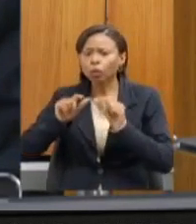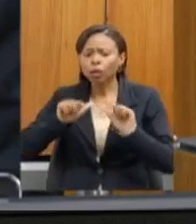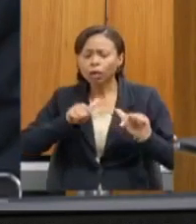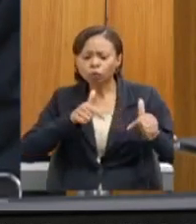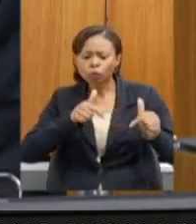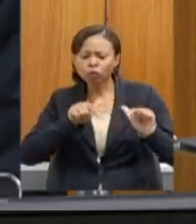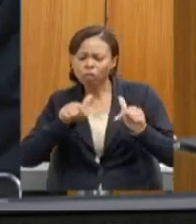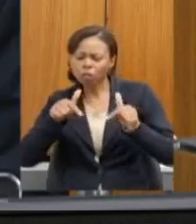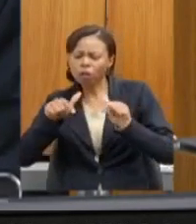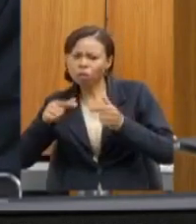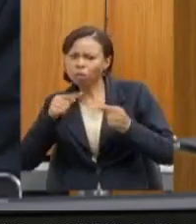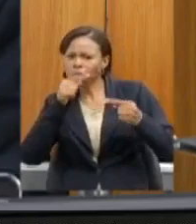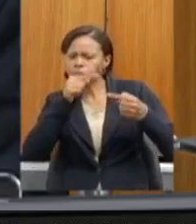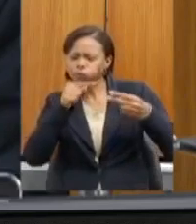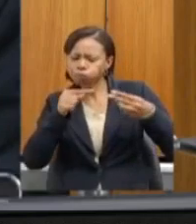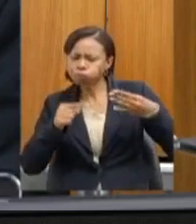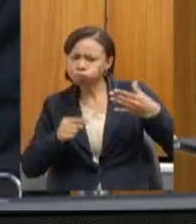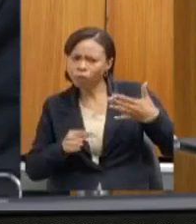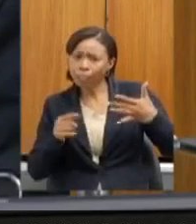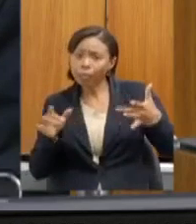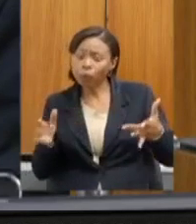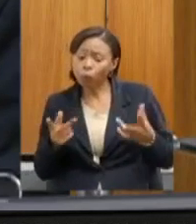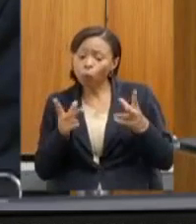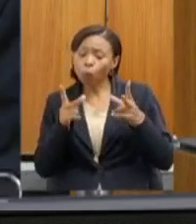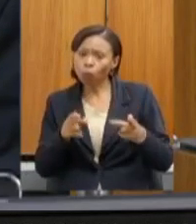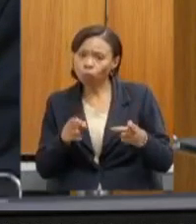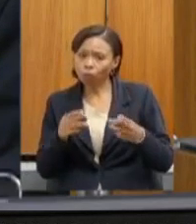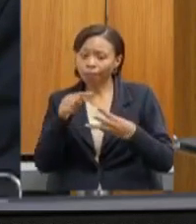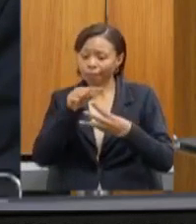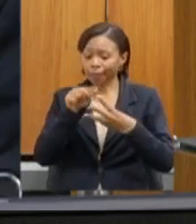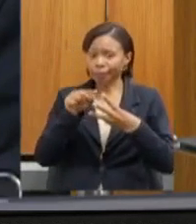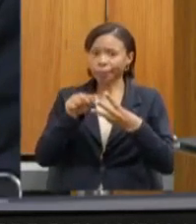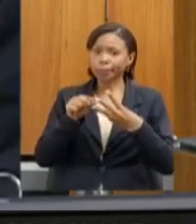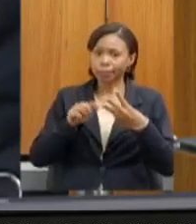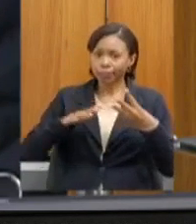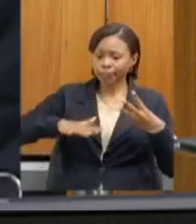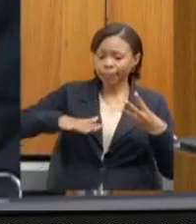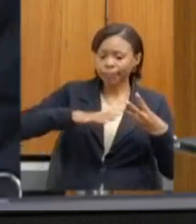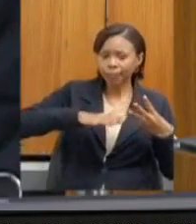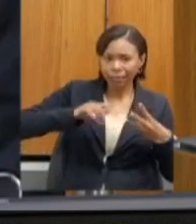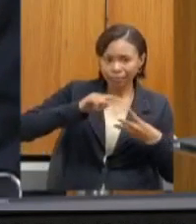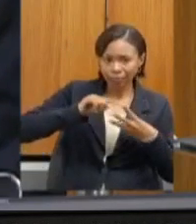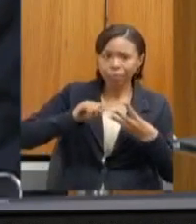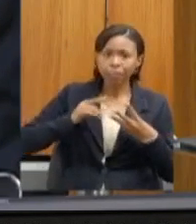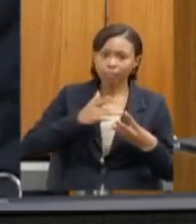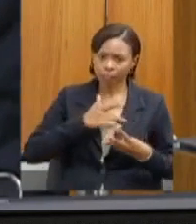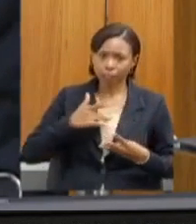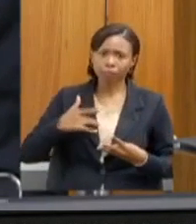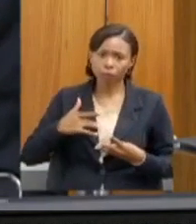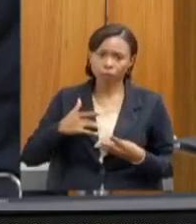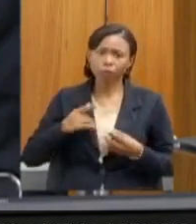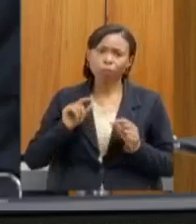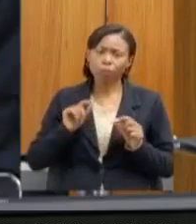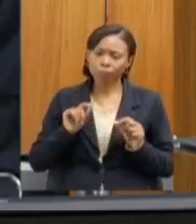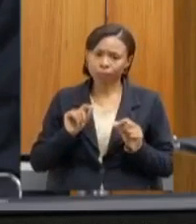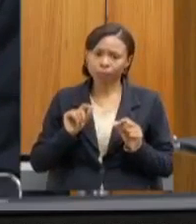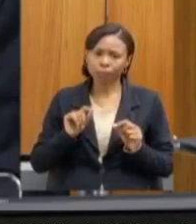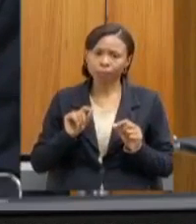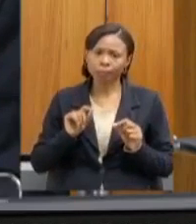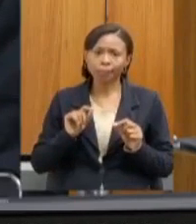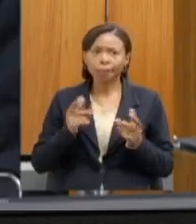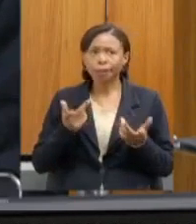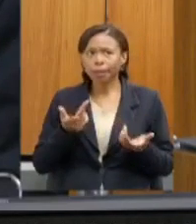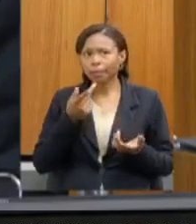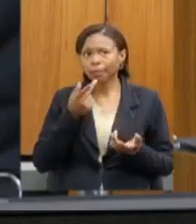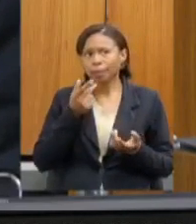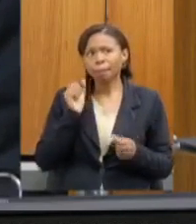comuns às três áreas para que deixe de existir, secretário, às vezes o diálogo que, ah, isso